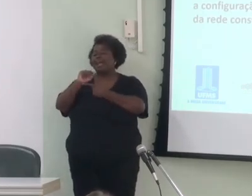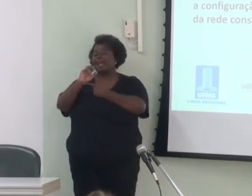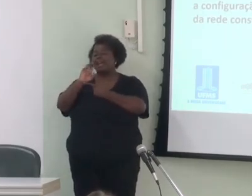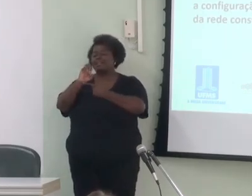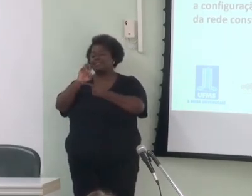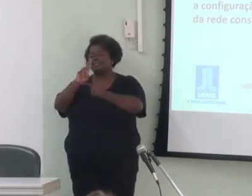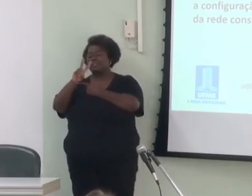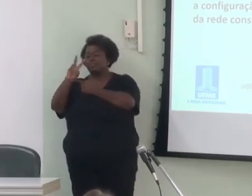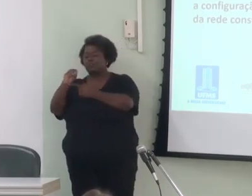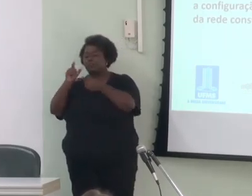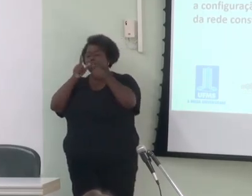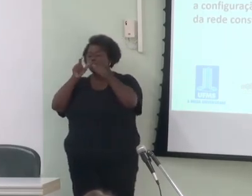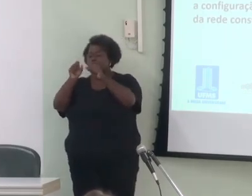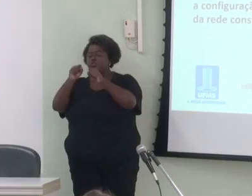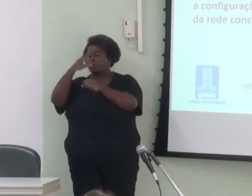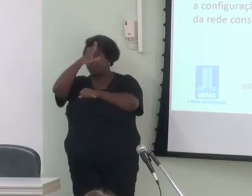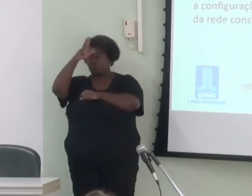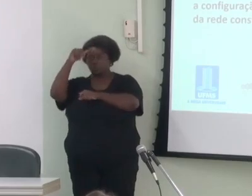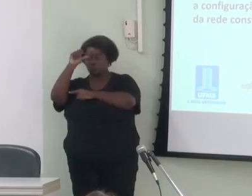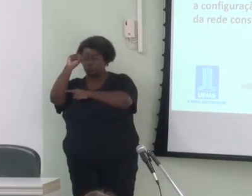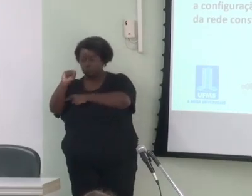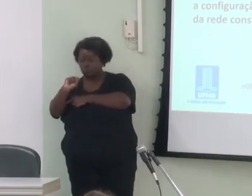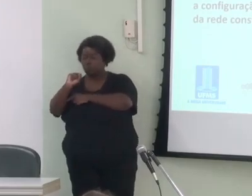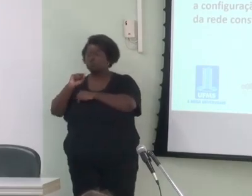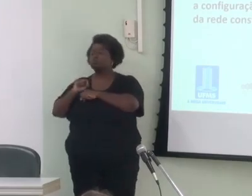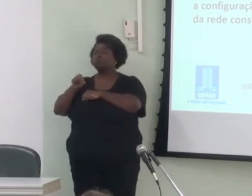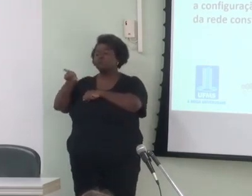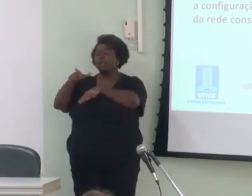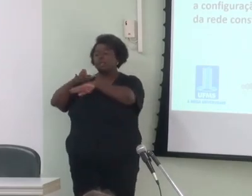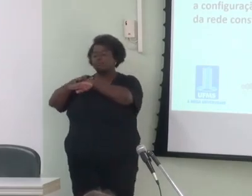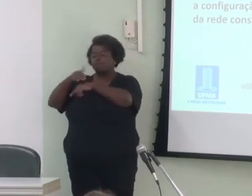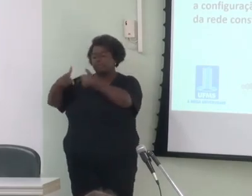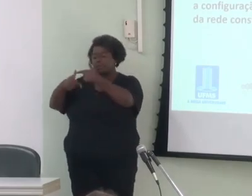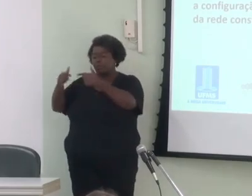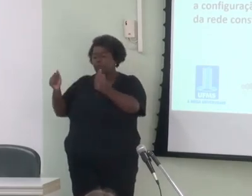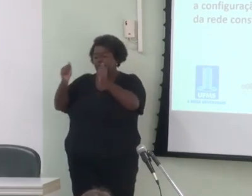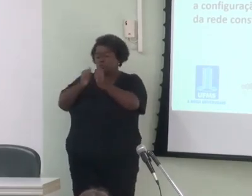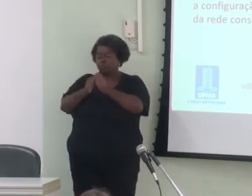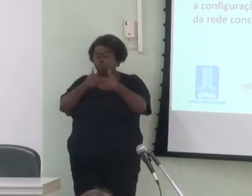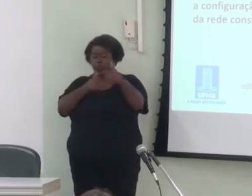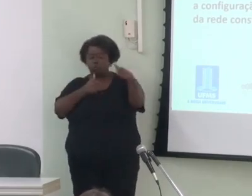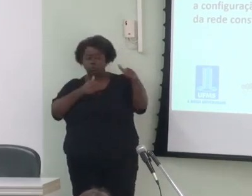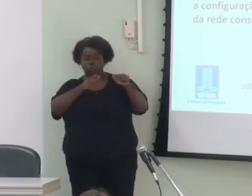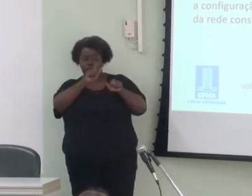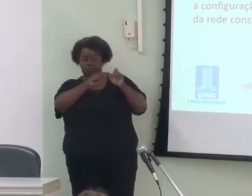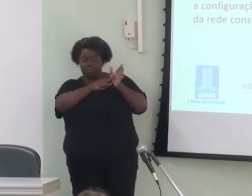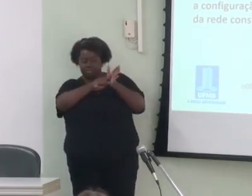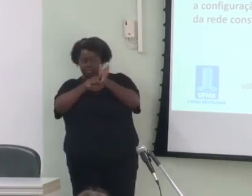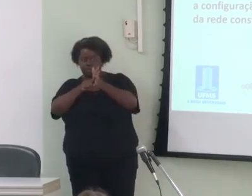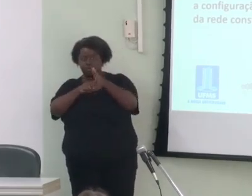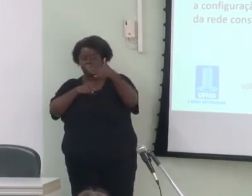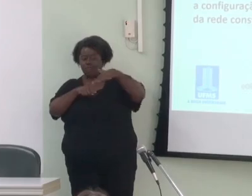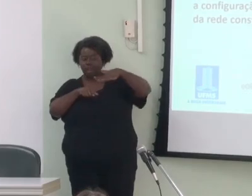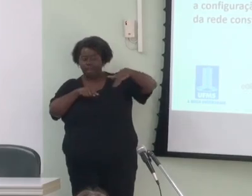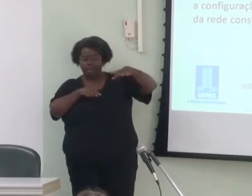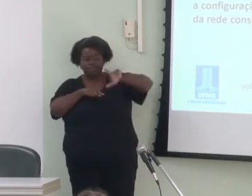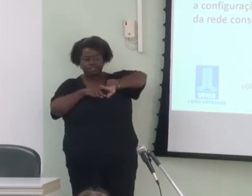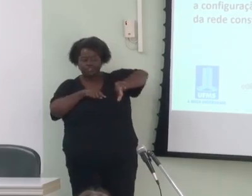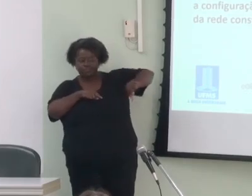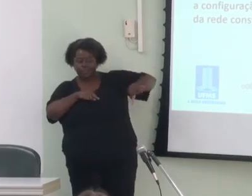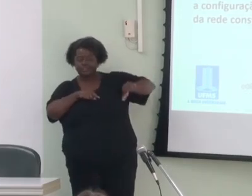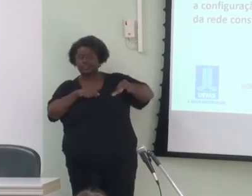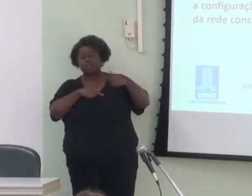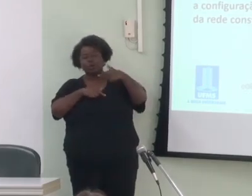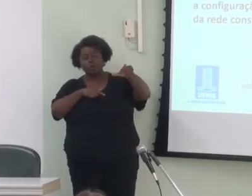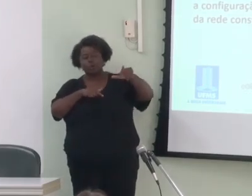do Mato Grosso do Sul trata-se de realização conjunta entre pesquisadores de diversas áreas e de diferentes instituições de